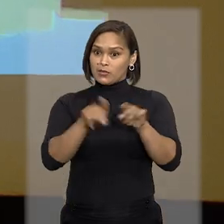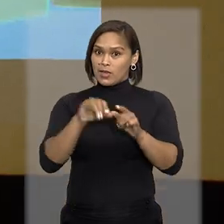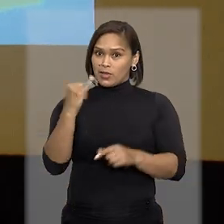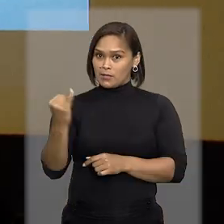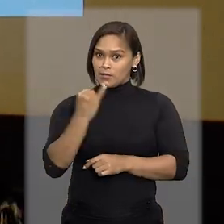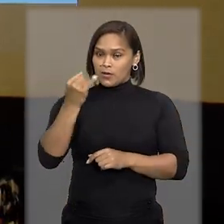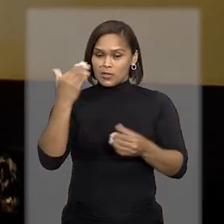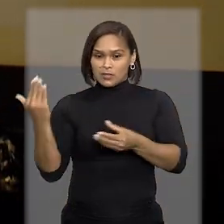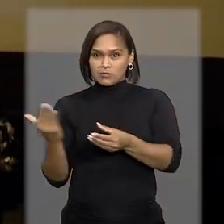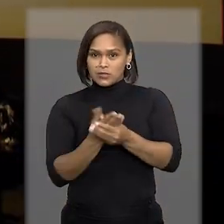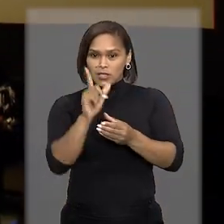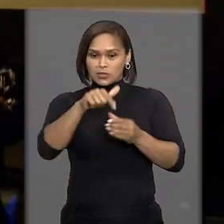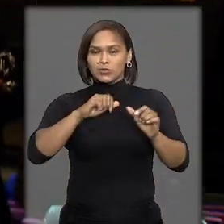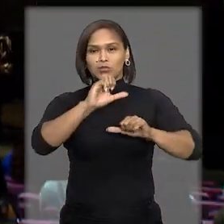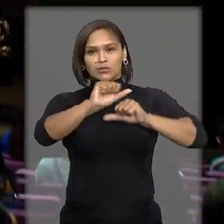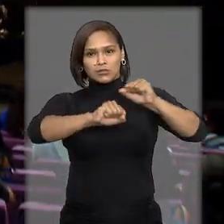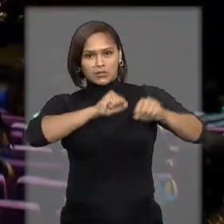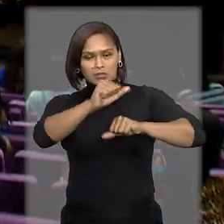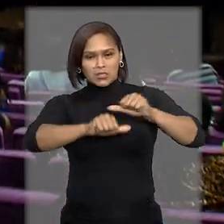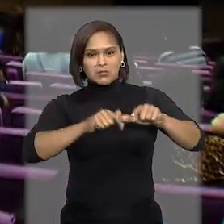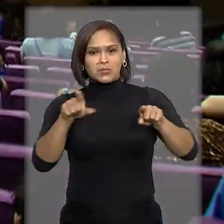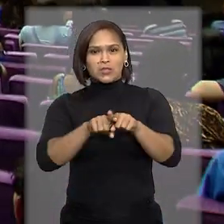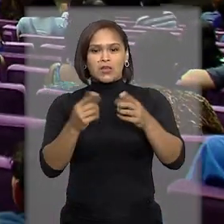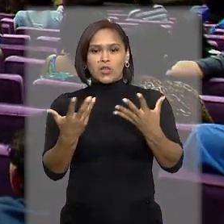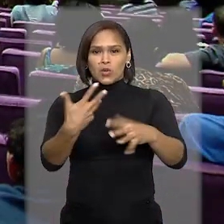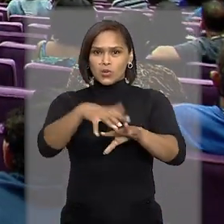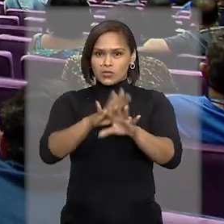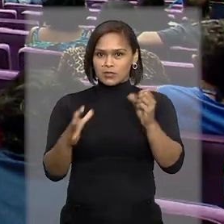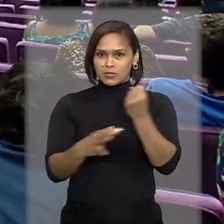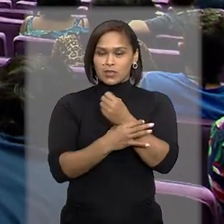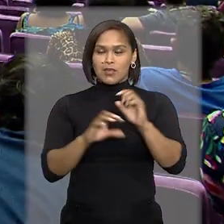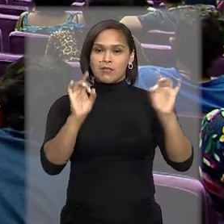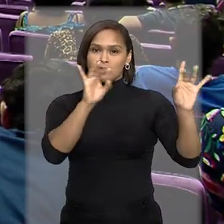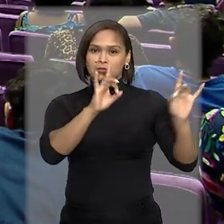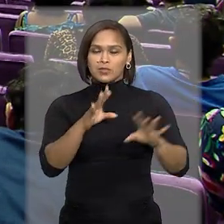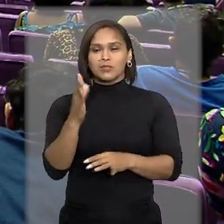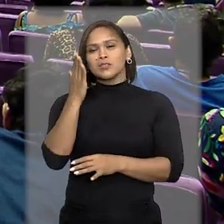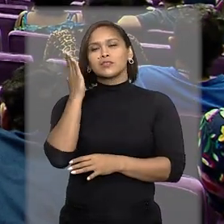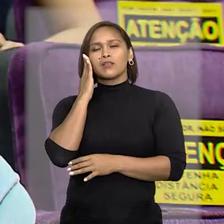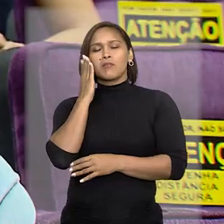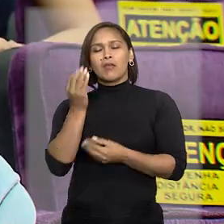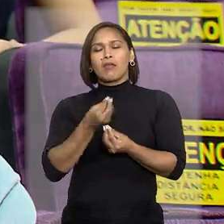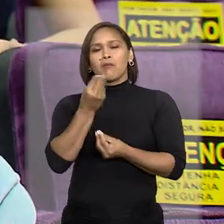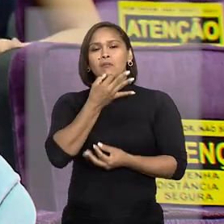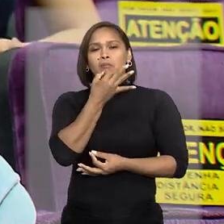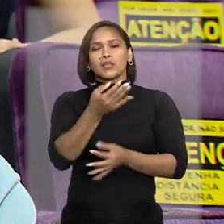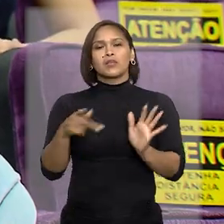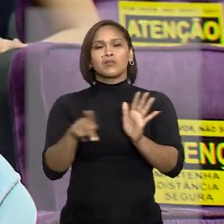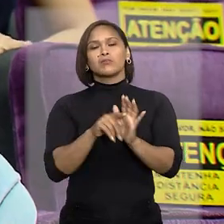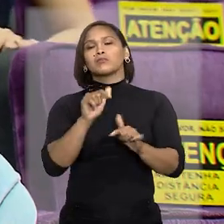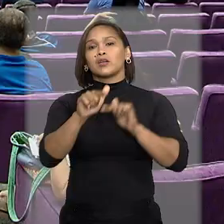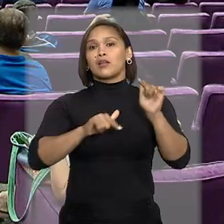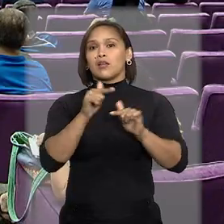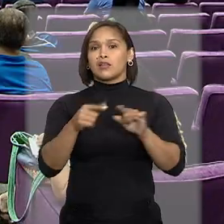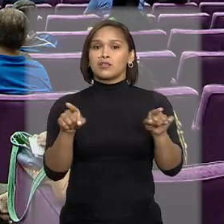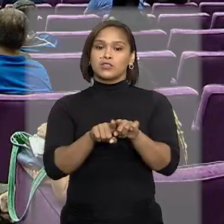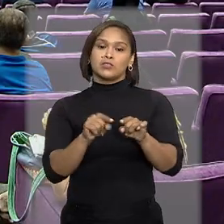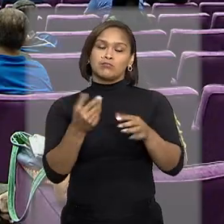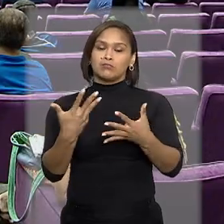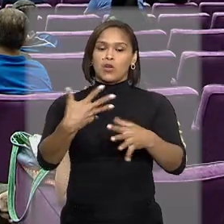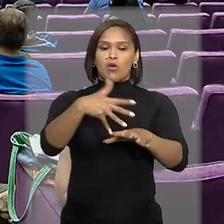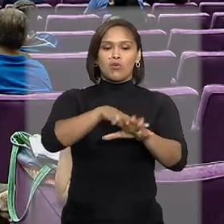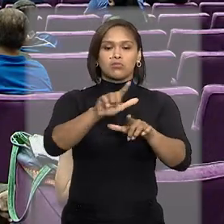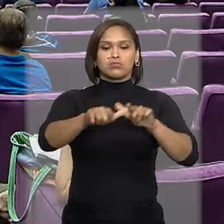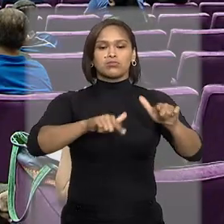importância das ações do tribunal para garantir inclusão e principalmente saber a opinião dos próprios colaboradores sobre o